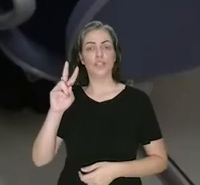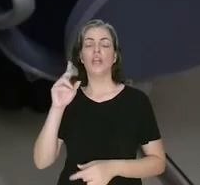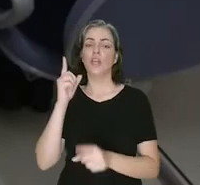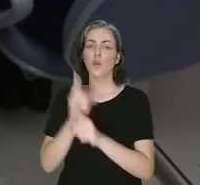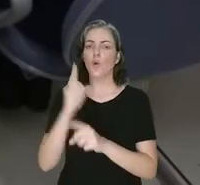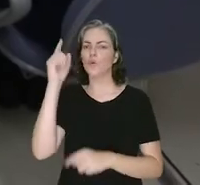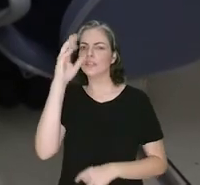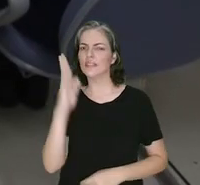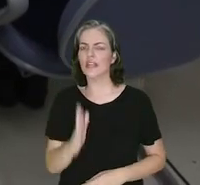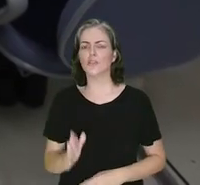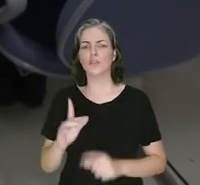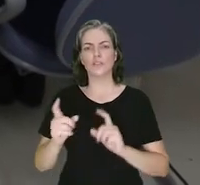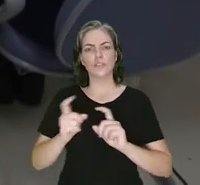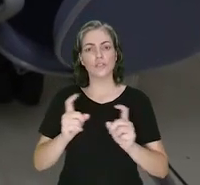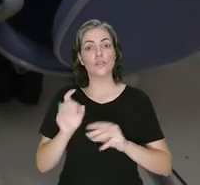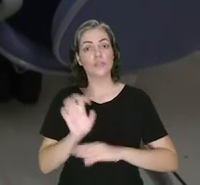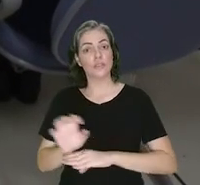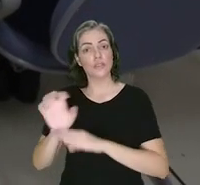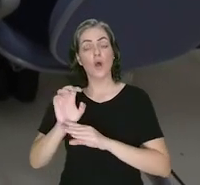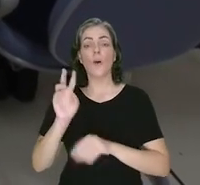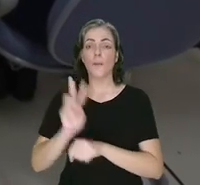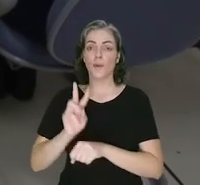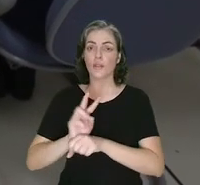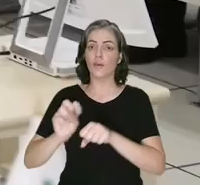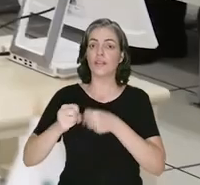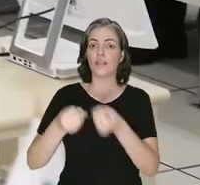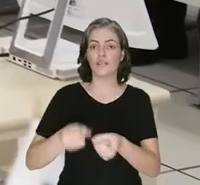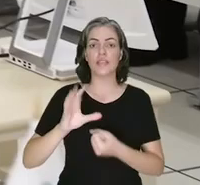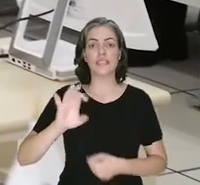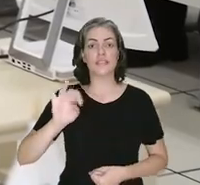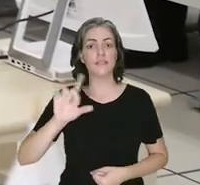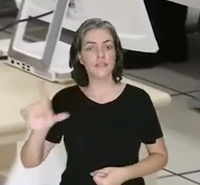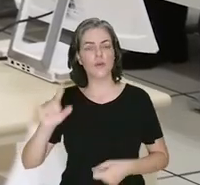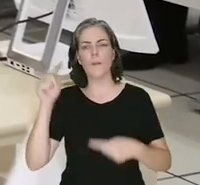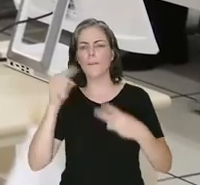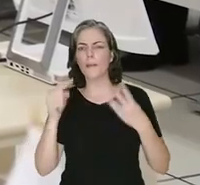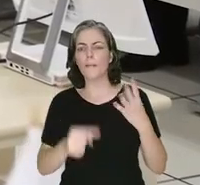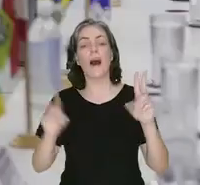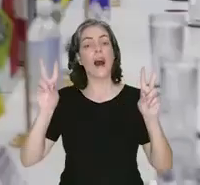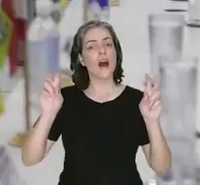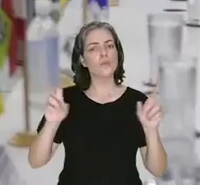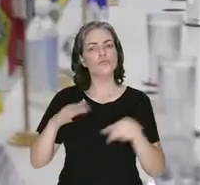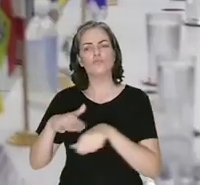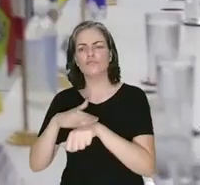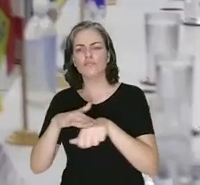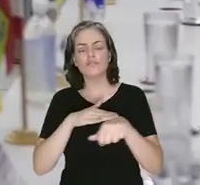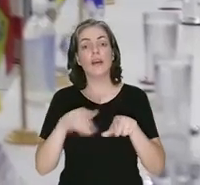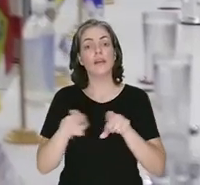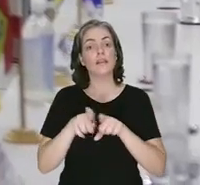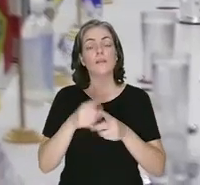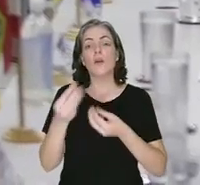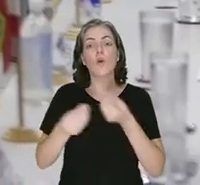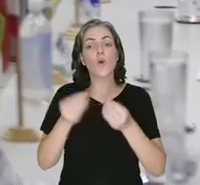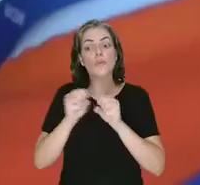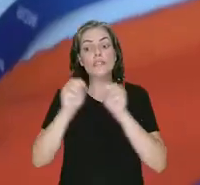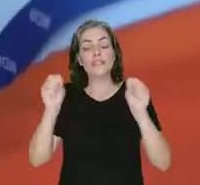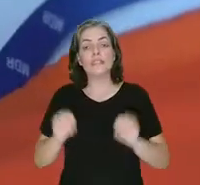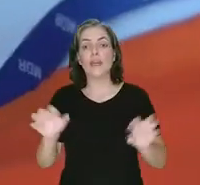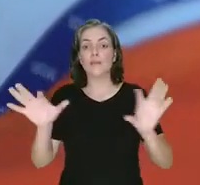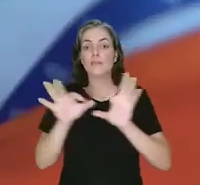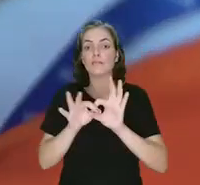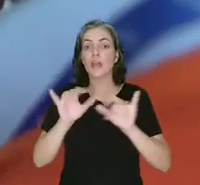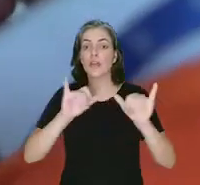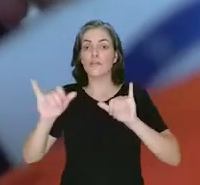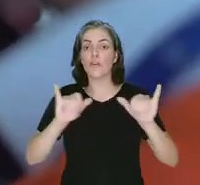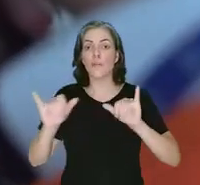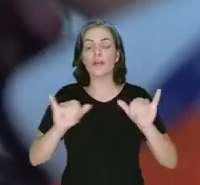Nacional dos Gestores Estaduais de Proteção e Defesa Civil debateu diversos assuntos, além de abordar alterações no Sistema Integrado